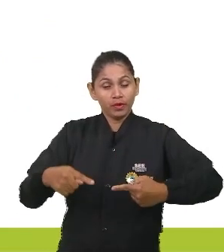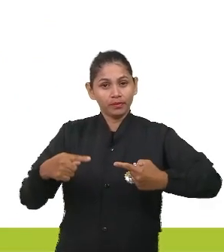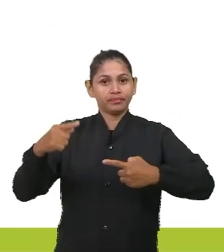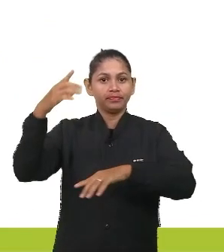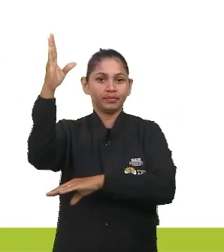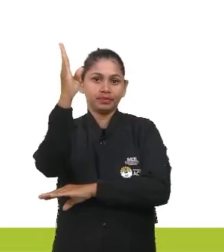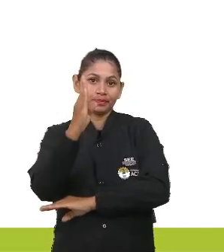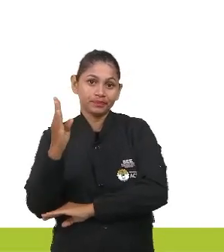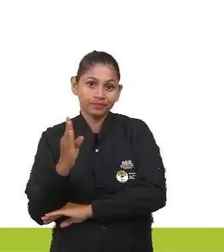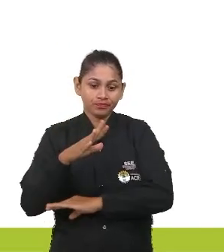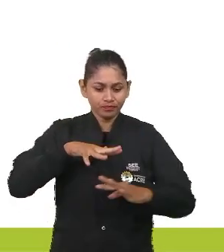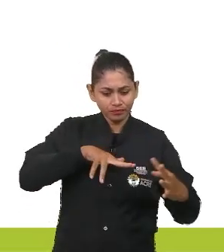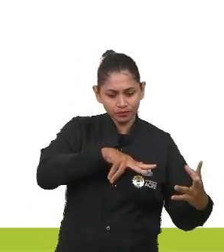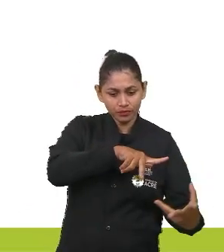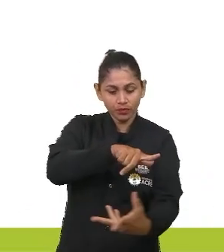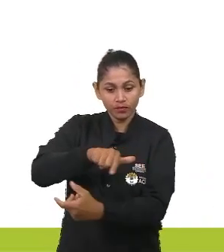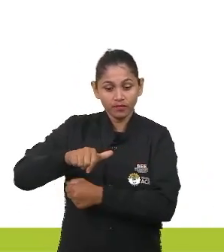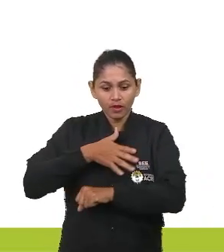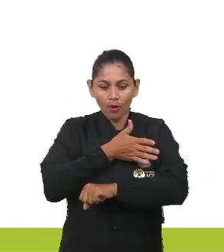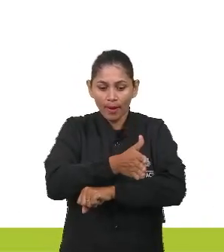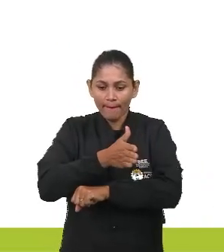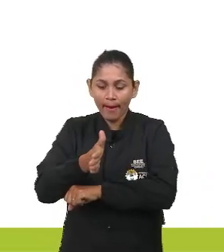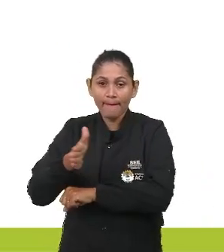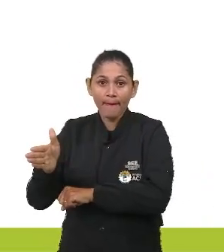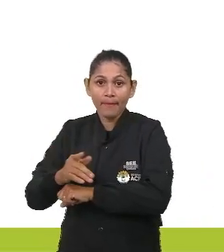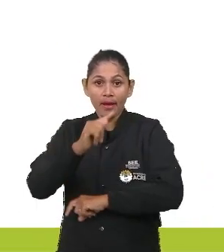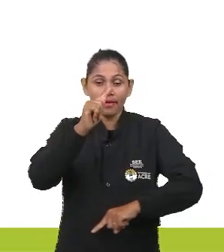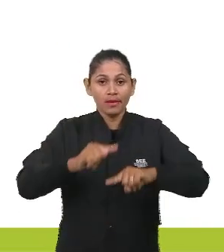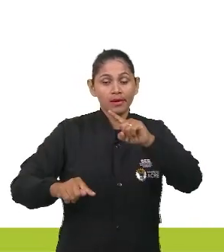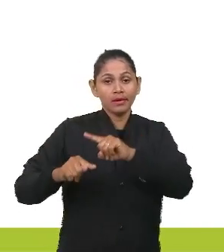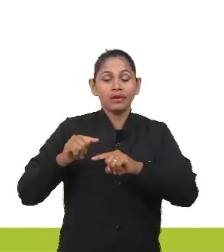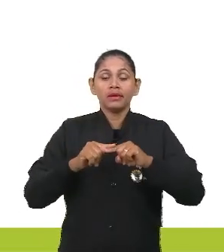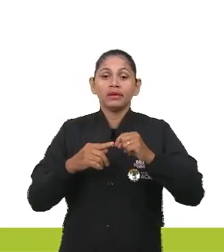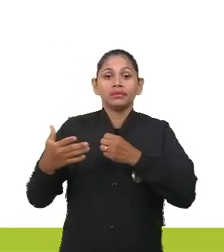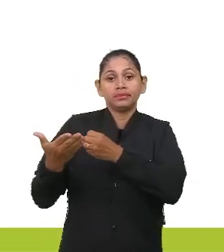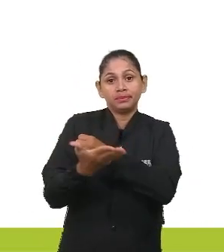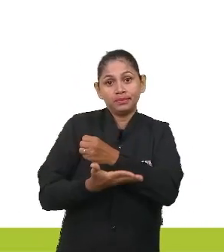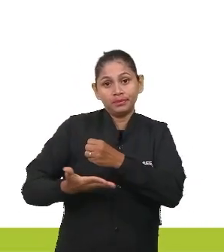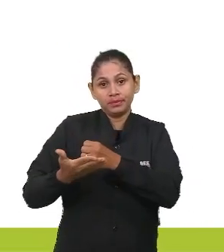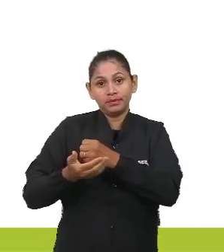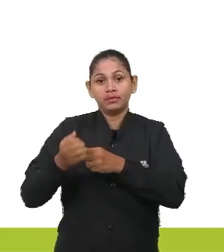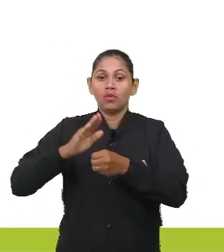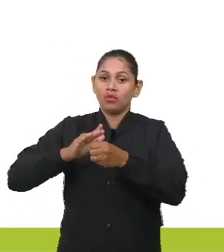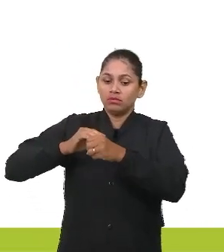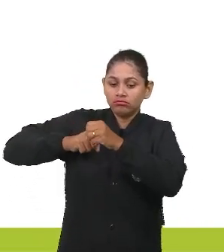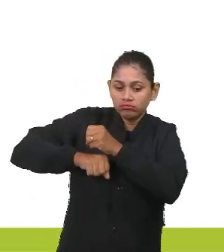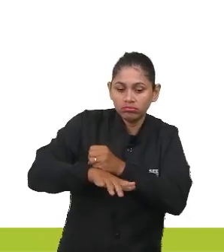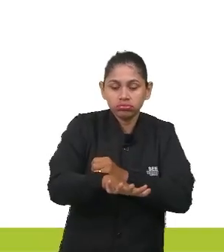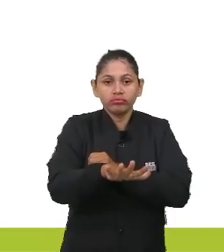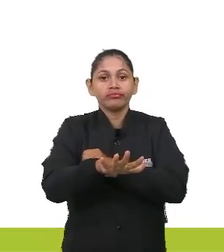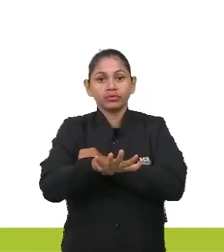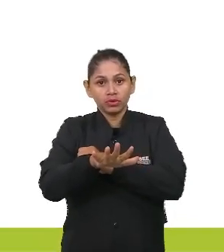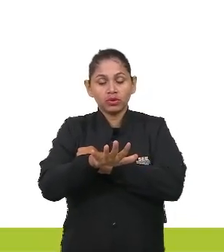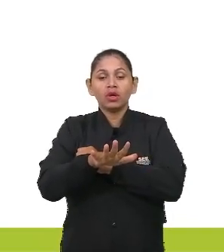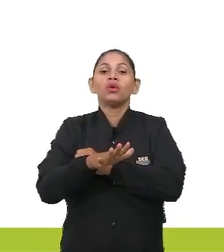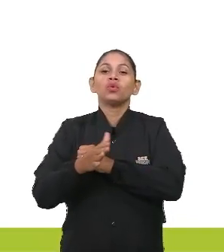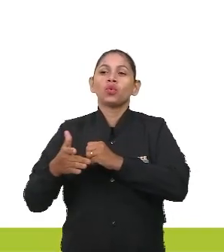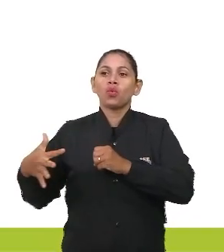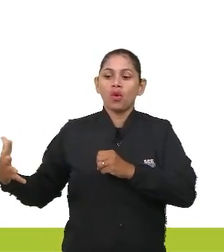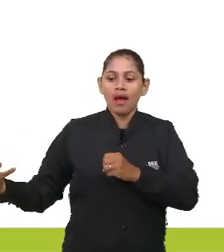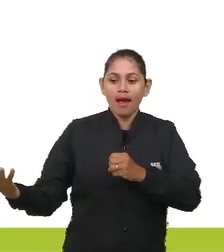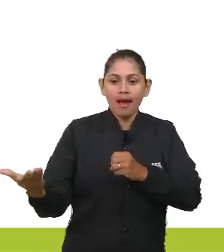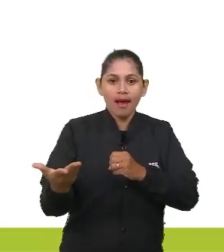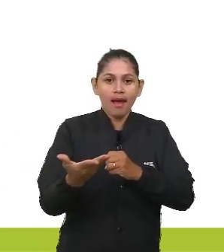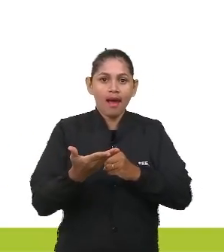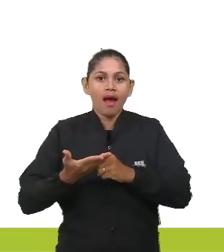é universalizar o acesso aos serviços básicos de saneamento com abastecimento de água